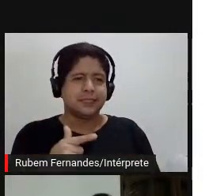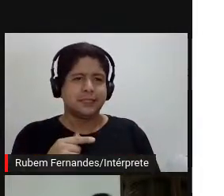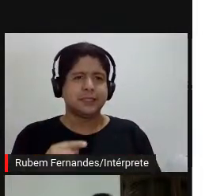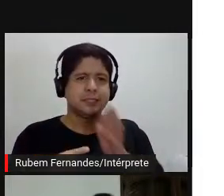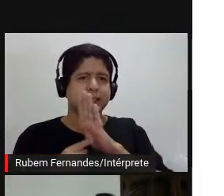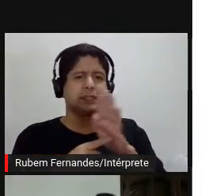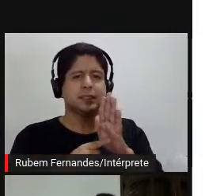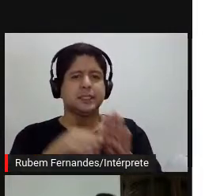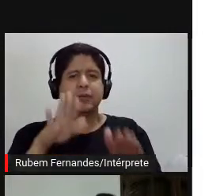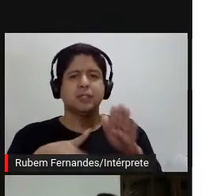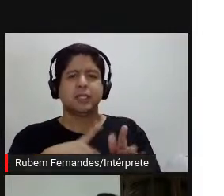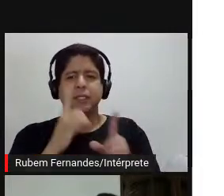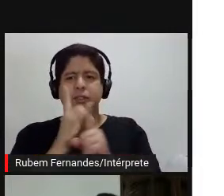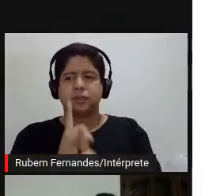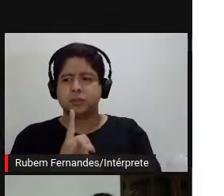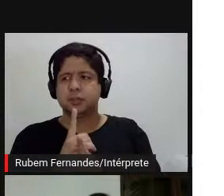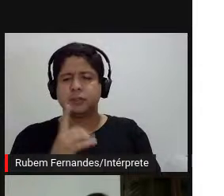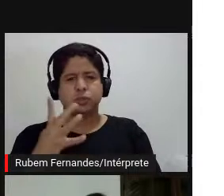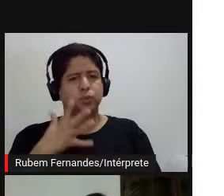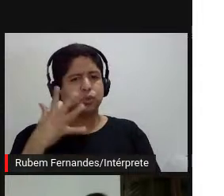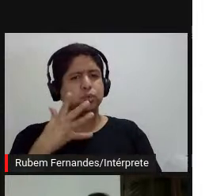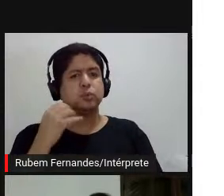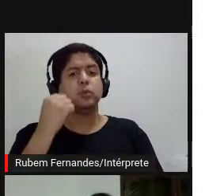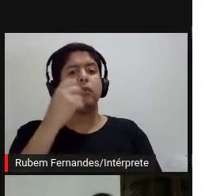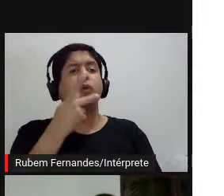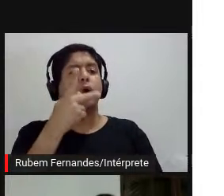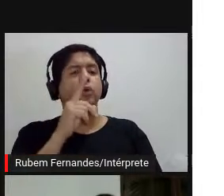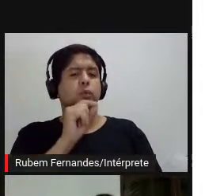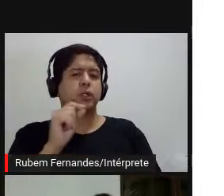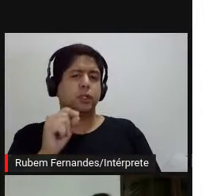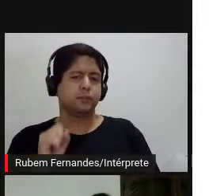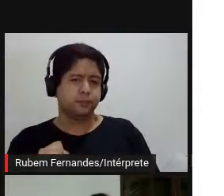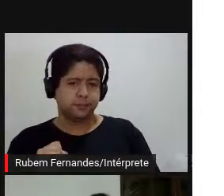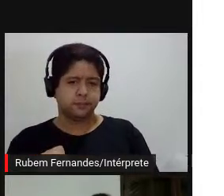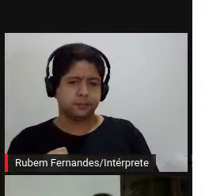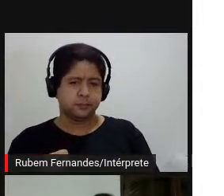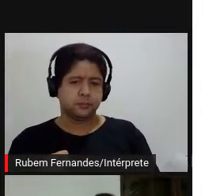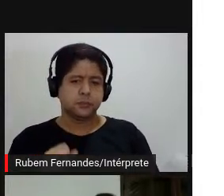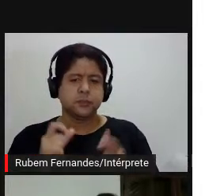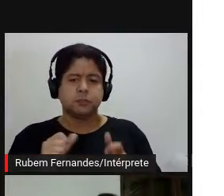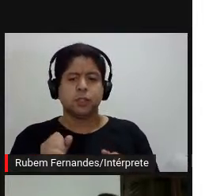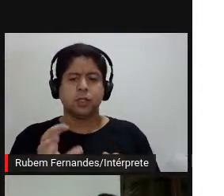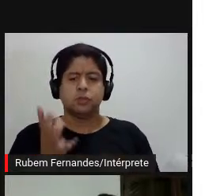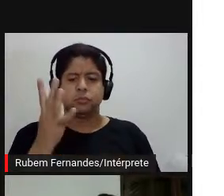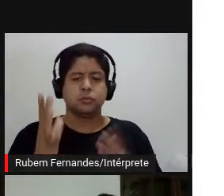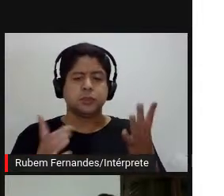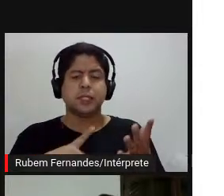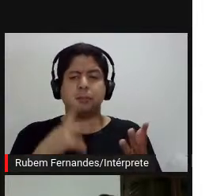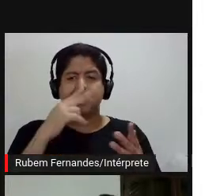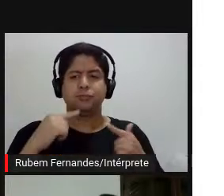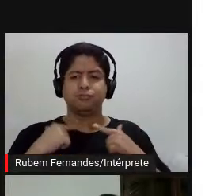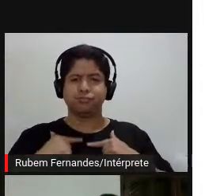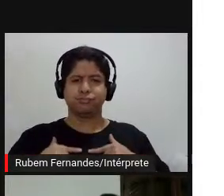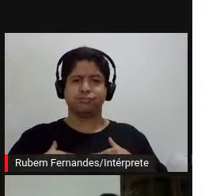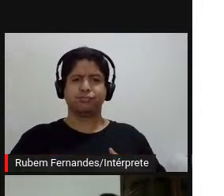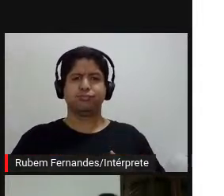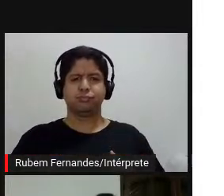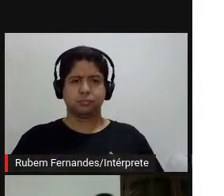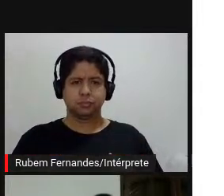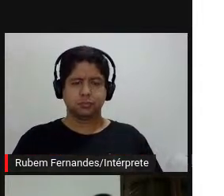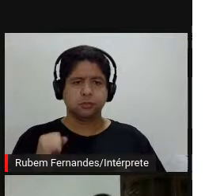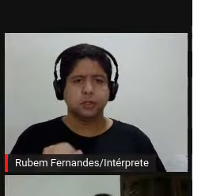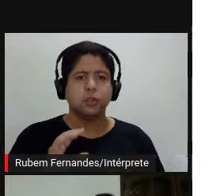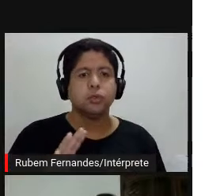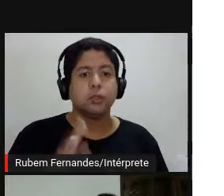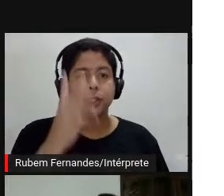principalmente porque existe um discurso forte que existiria em algumas situações uma neutralidade, onde a poderia